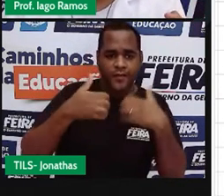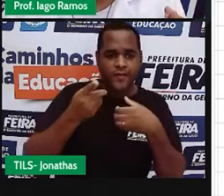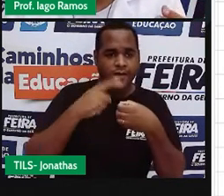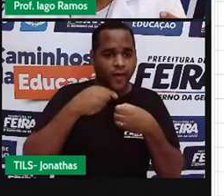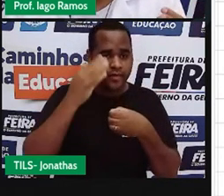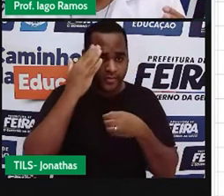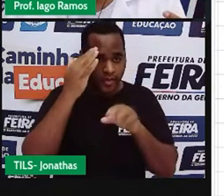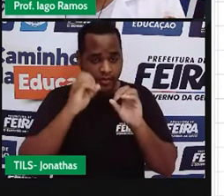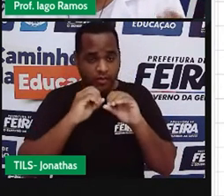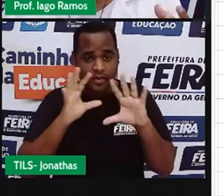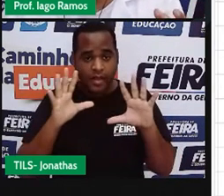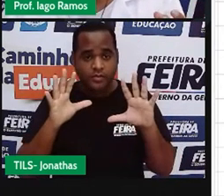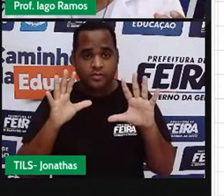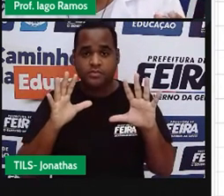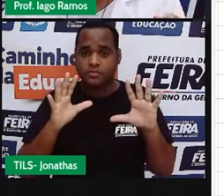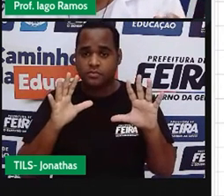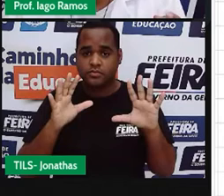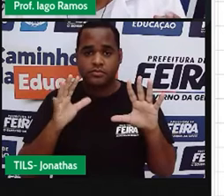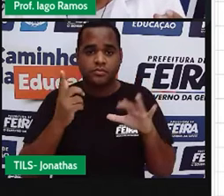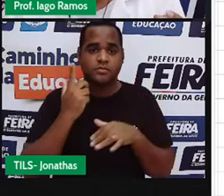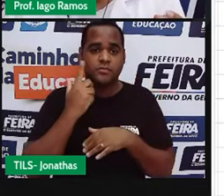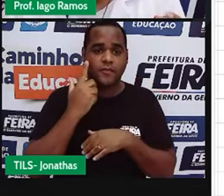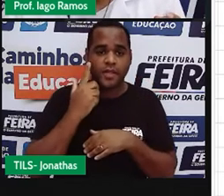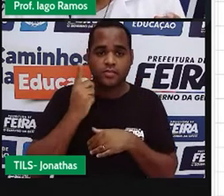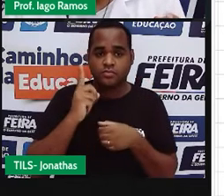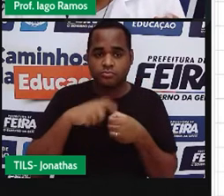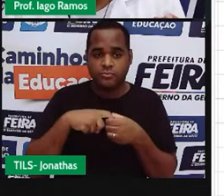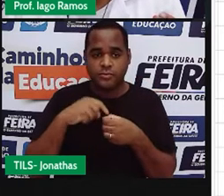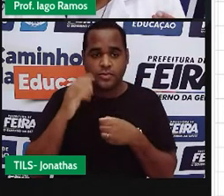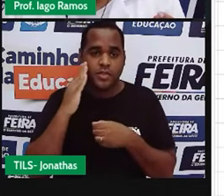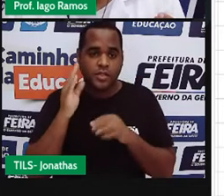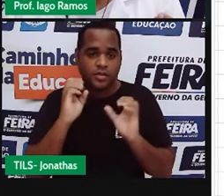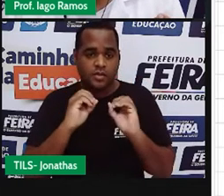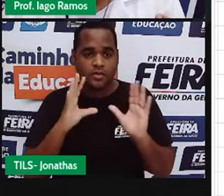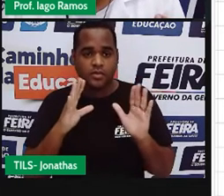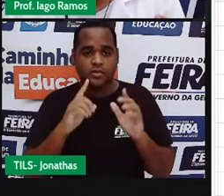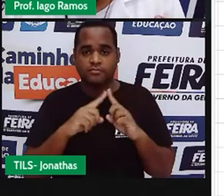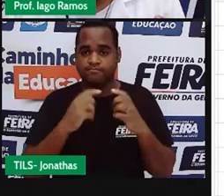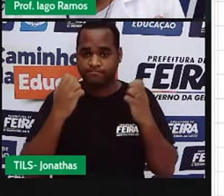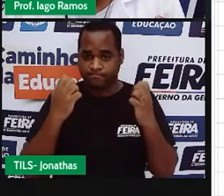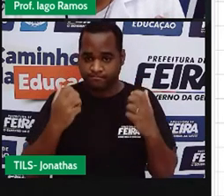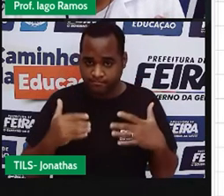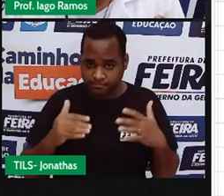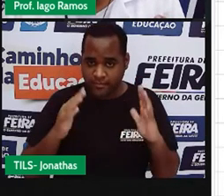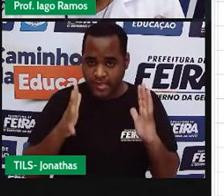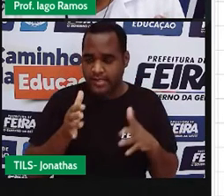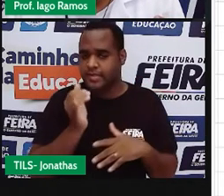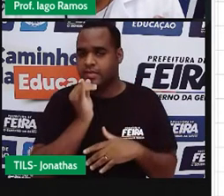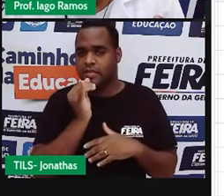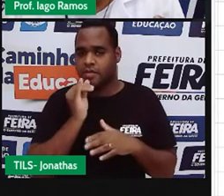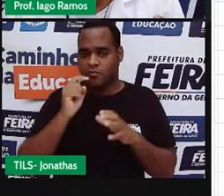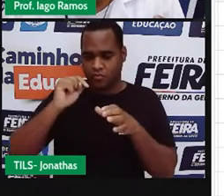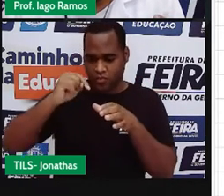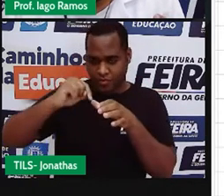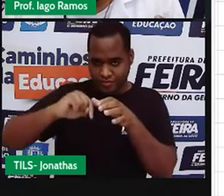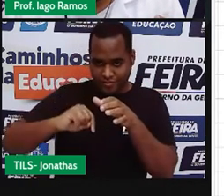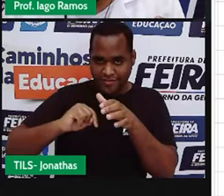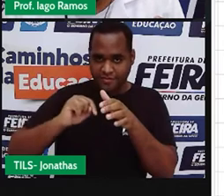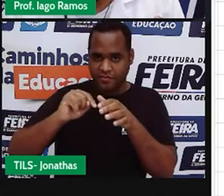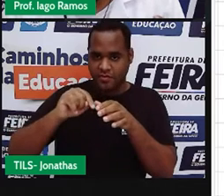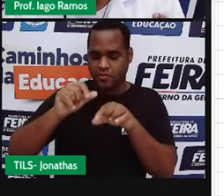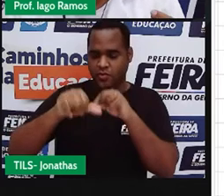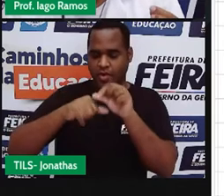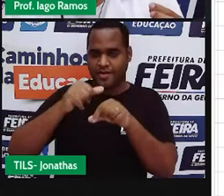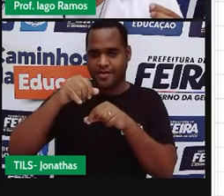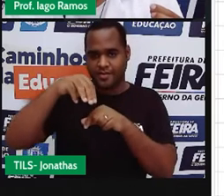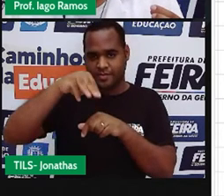ver se eu entender. Se eu entendi. Perdão. O senhor me disse que se o senhor colocar esse poço aí,